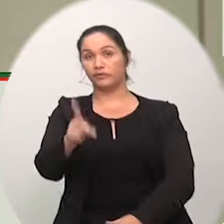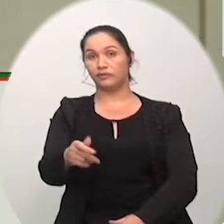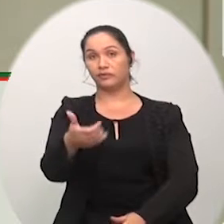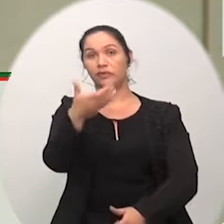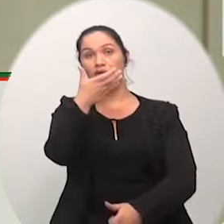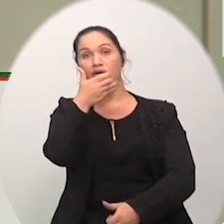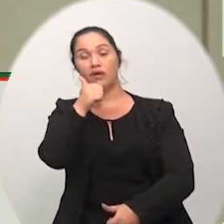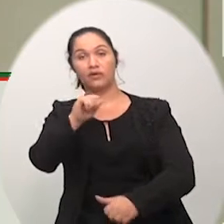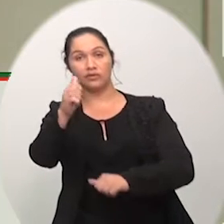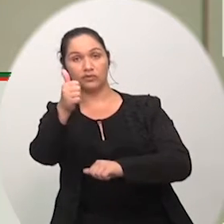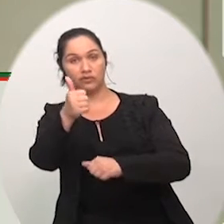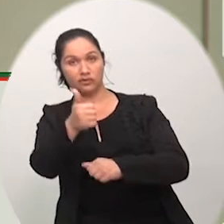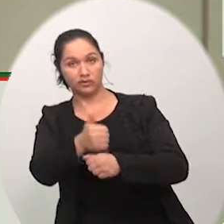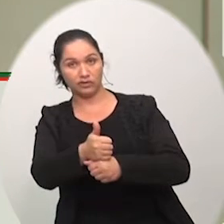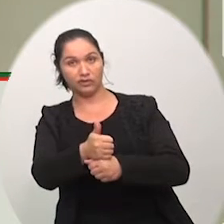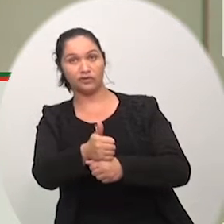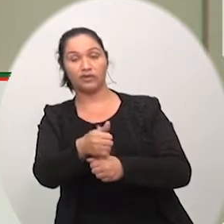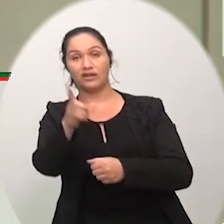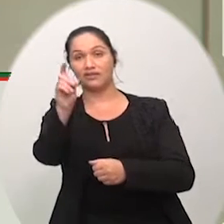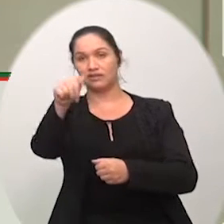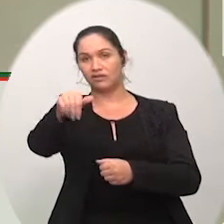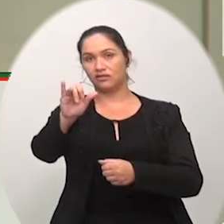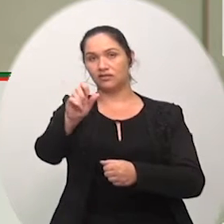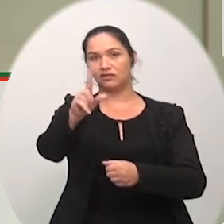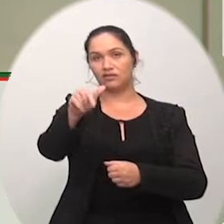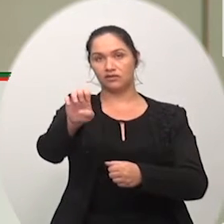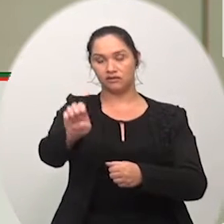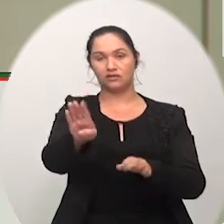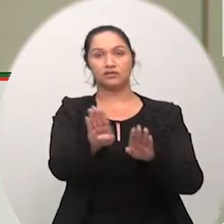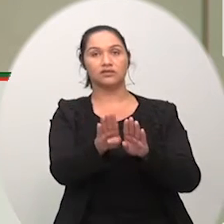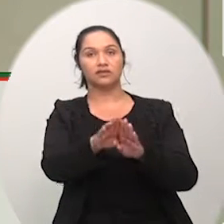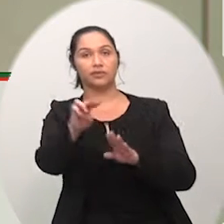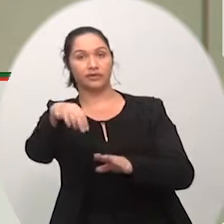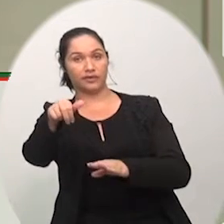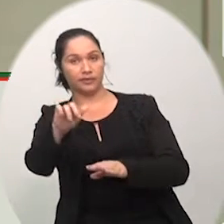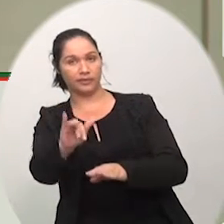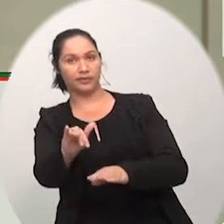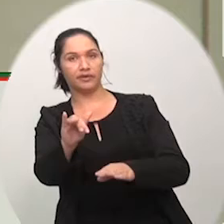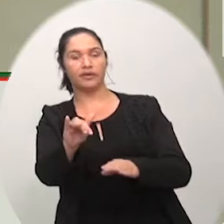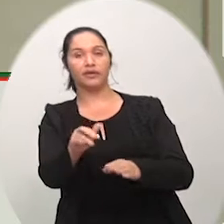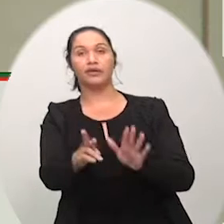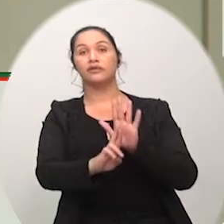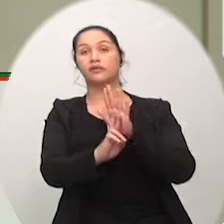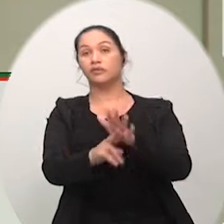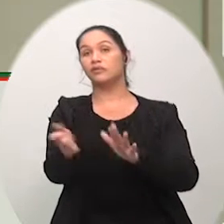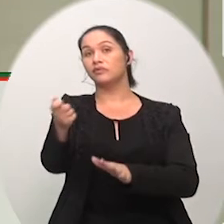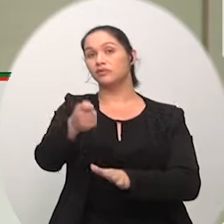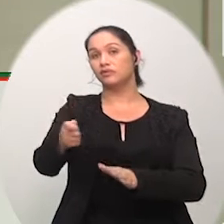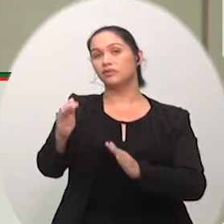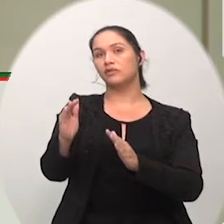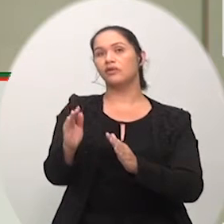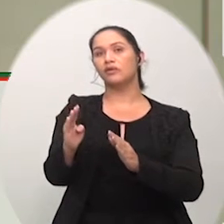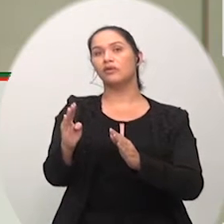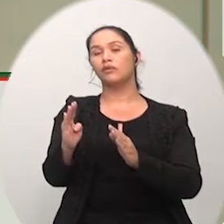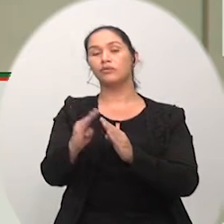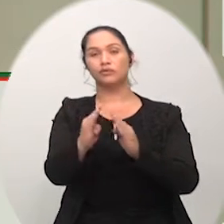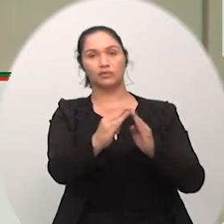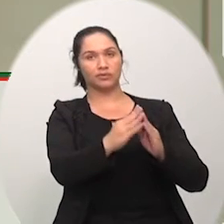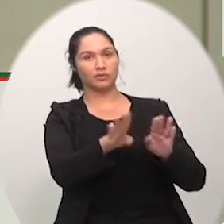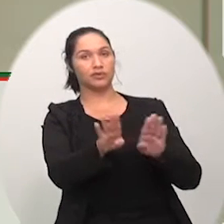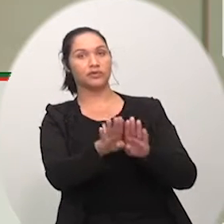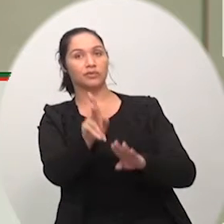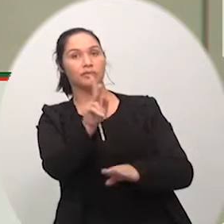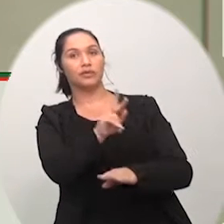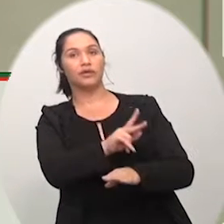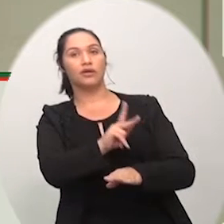direção da escola Denise a Mari também que representa a associação de moradores aos professores pais de alunos